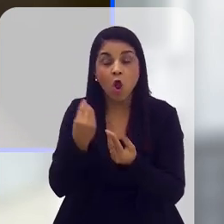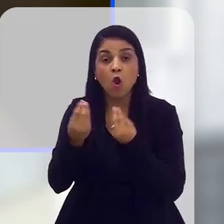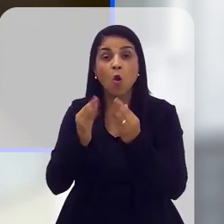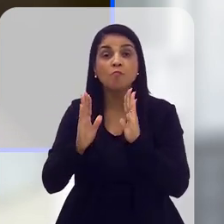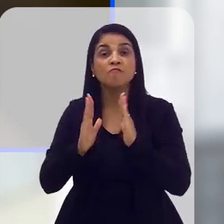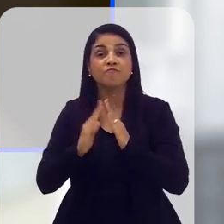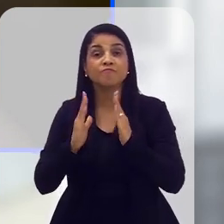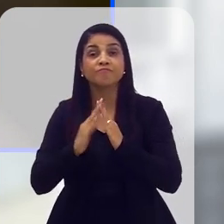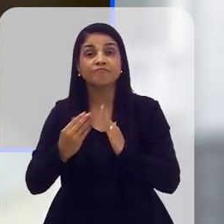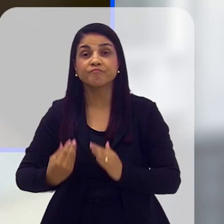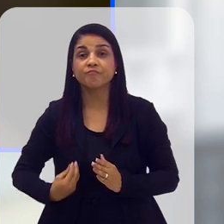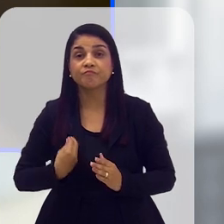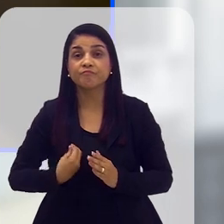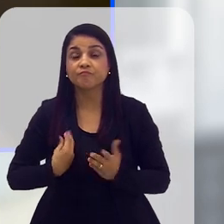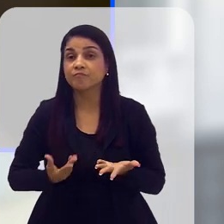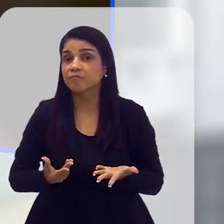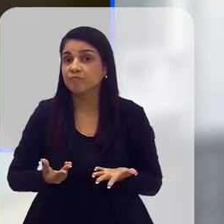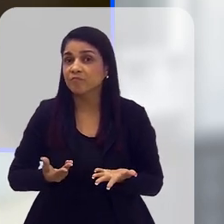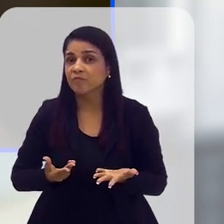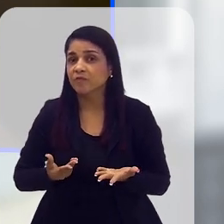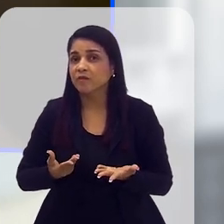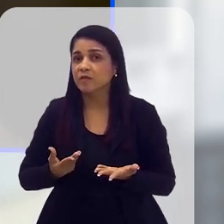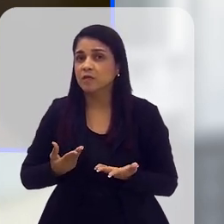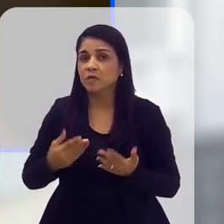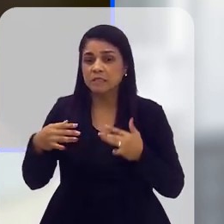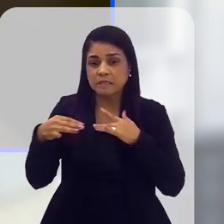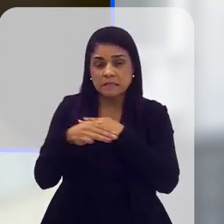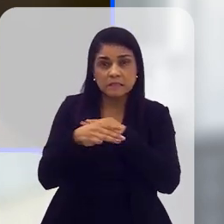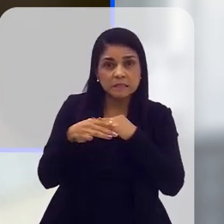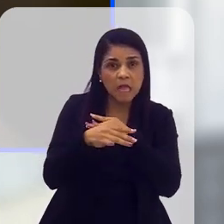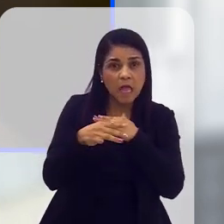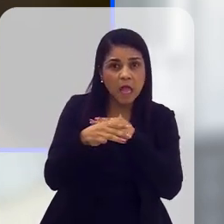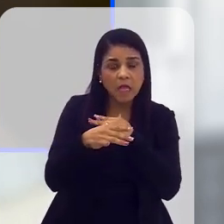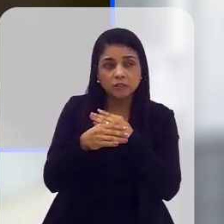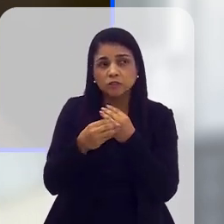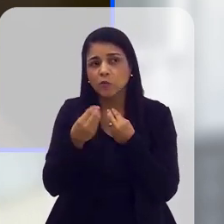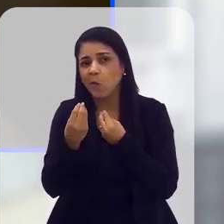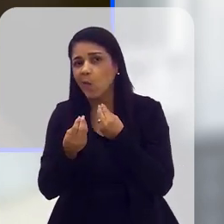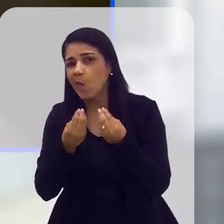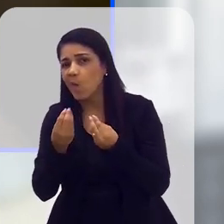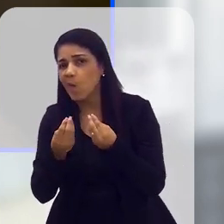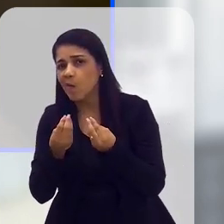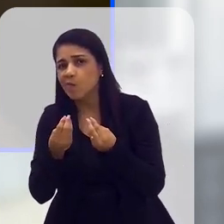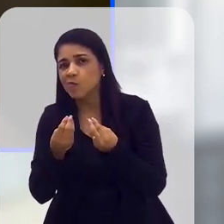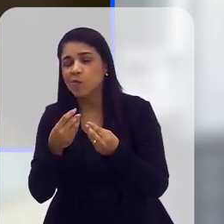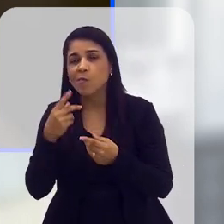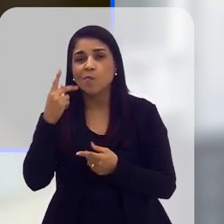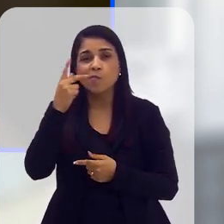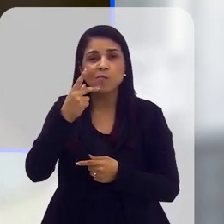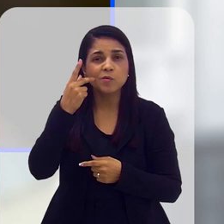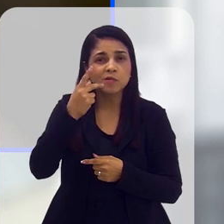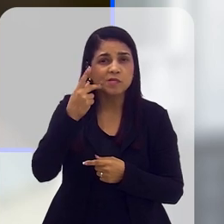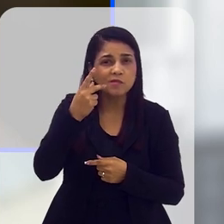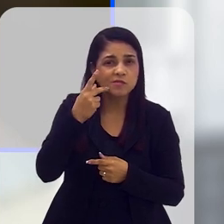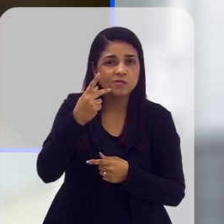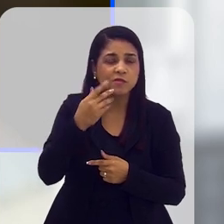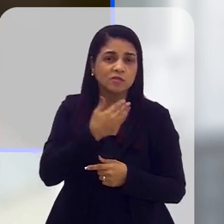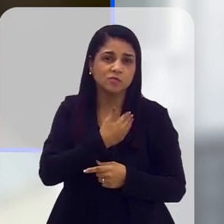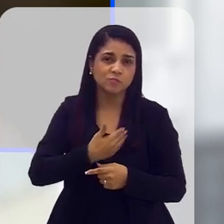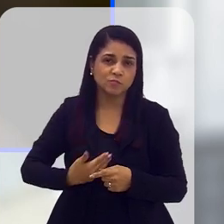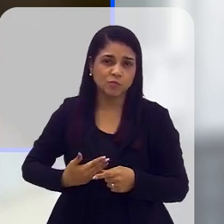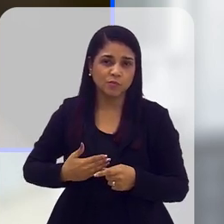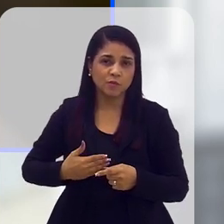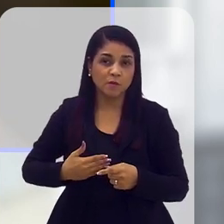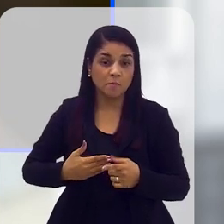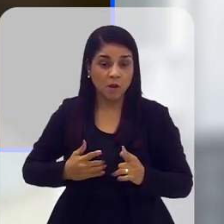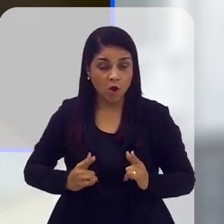habitar realmente, né, até que ponto que a gente quer metrópoles. A maioria das políticas públicas brasileiras